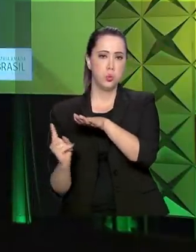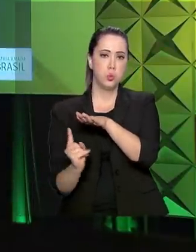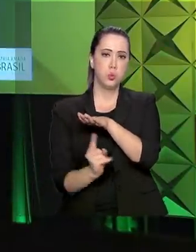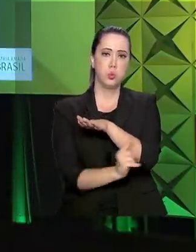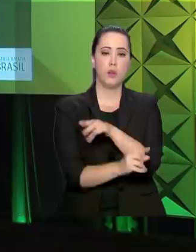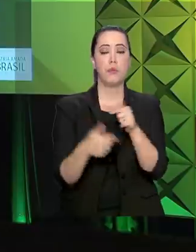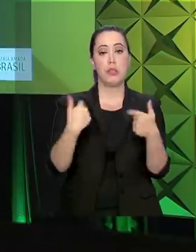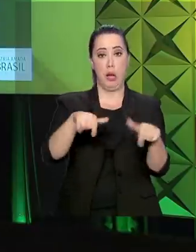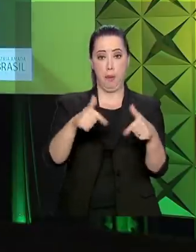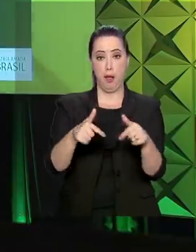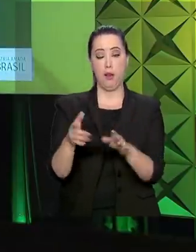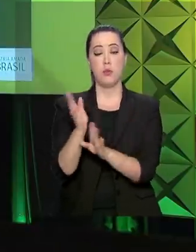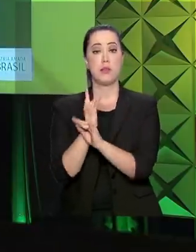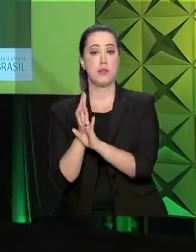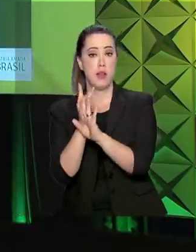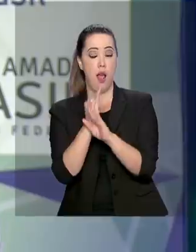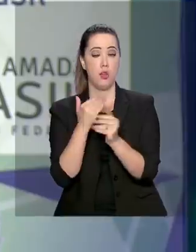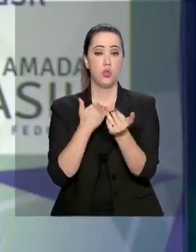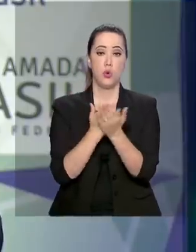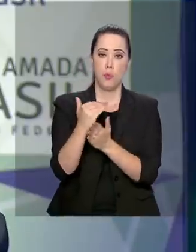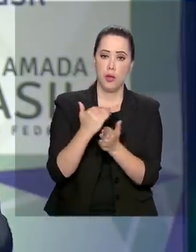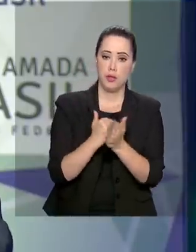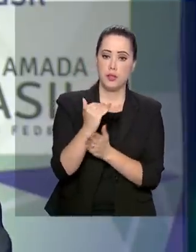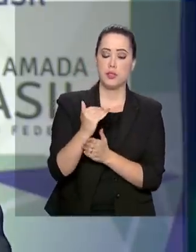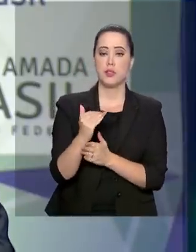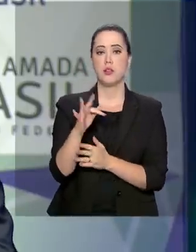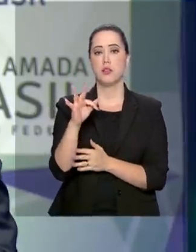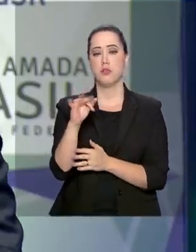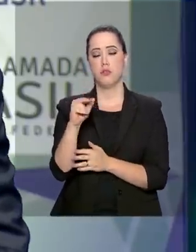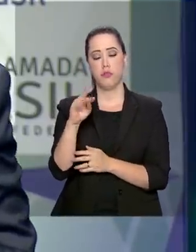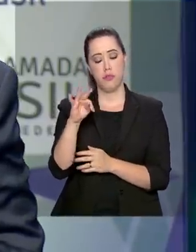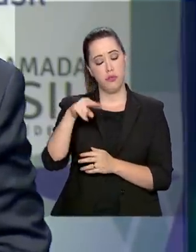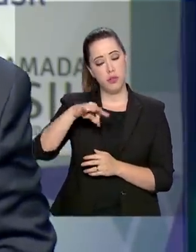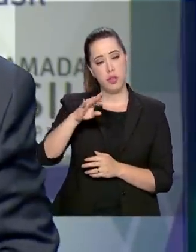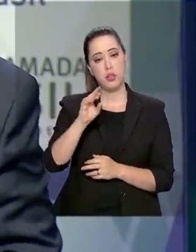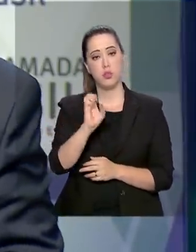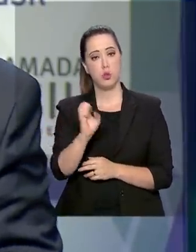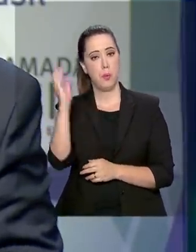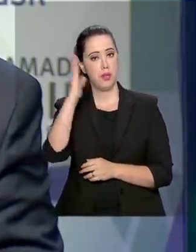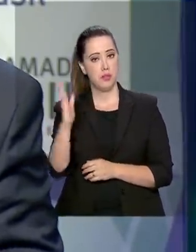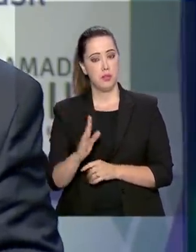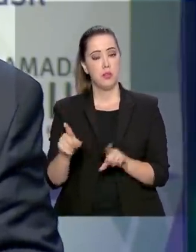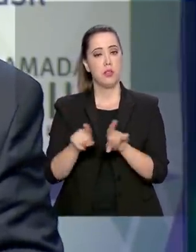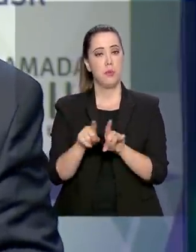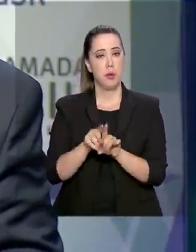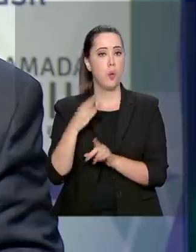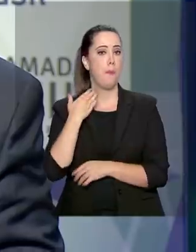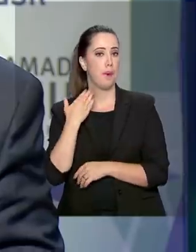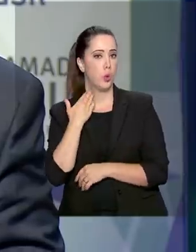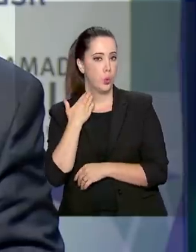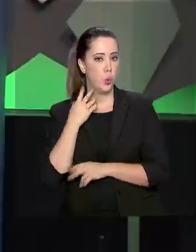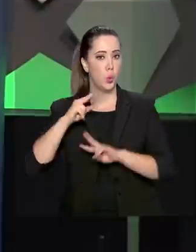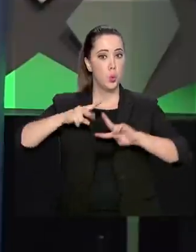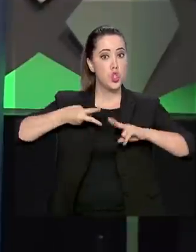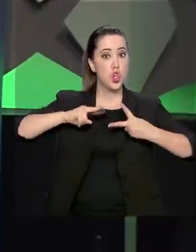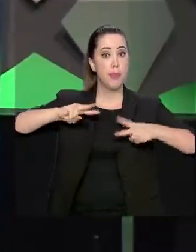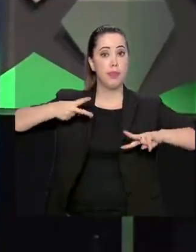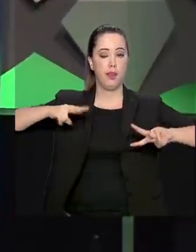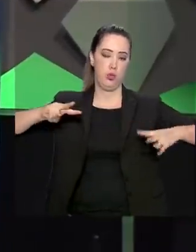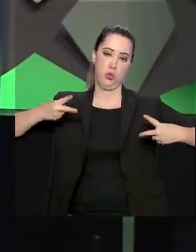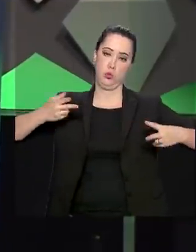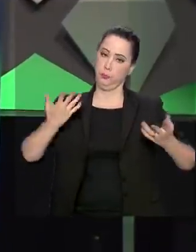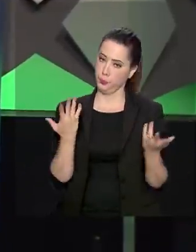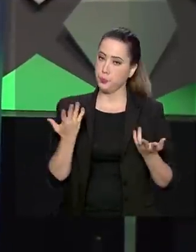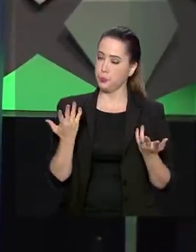municípios com o projeto piloto em Frente Brasil e a criação do Banco Nacional de Perfis Genéticos. Sérgio